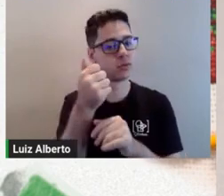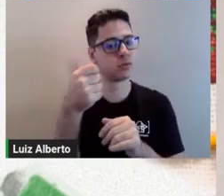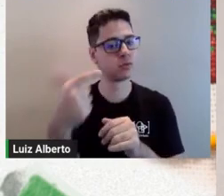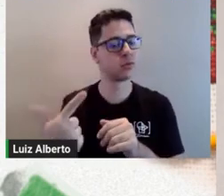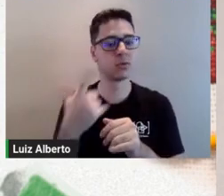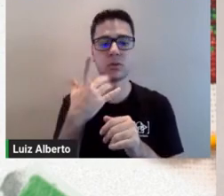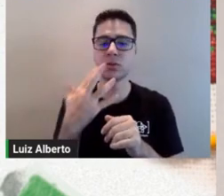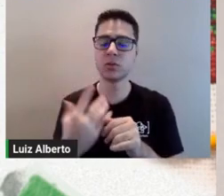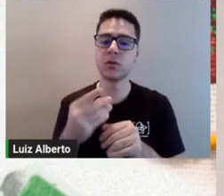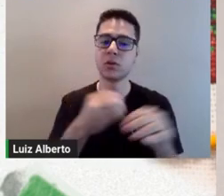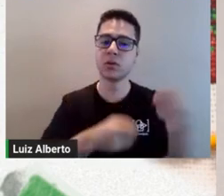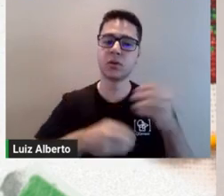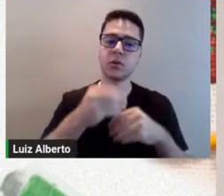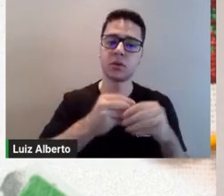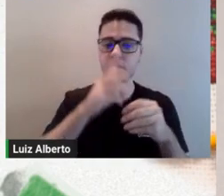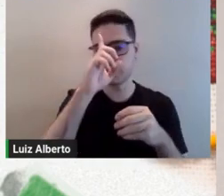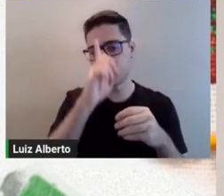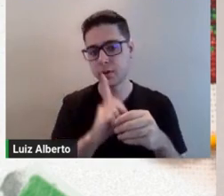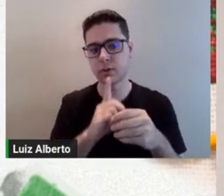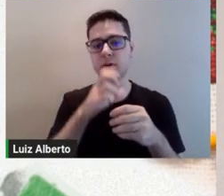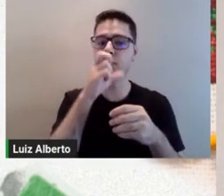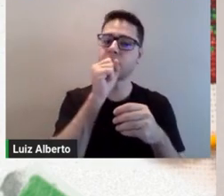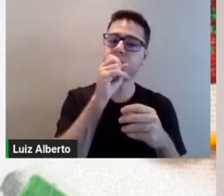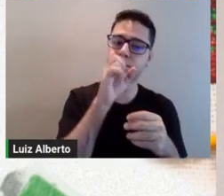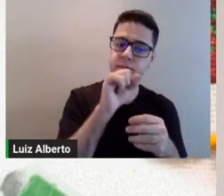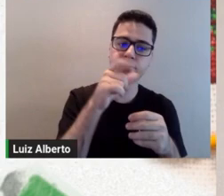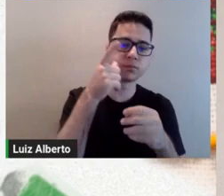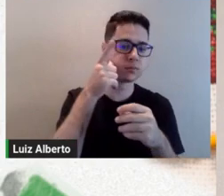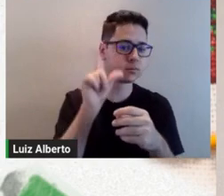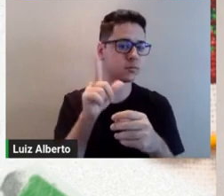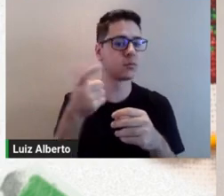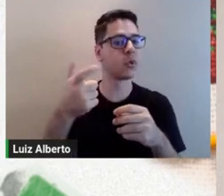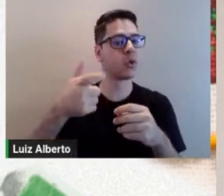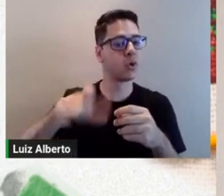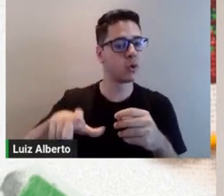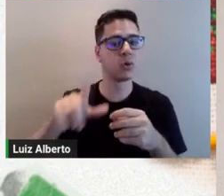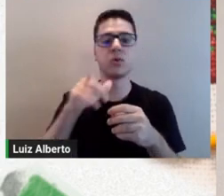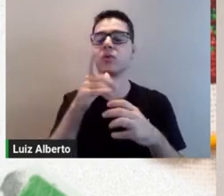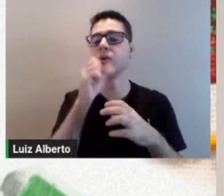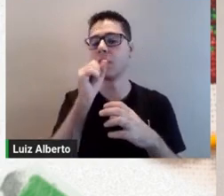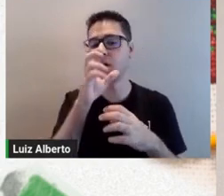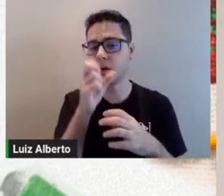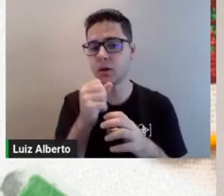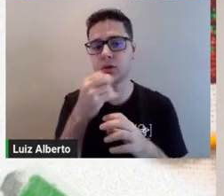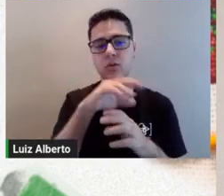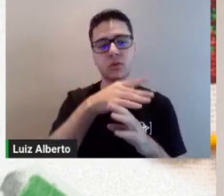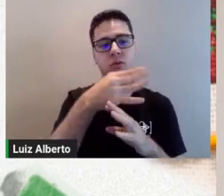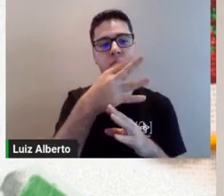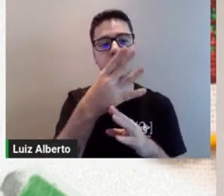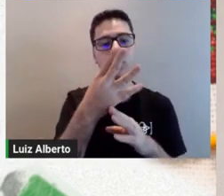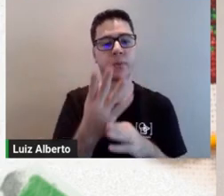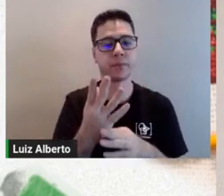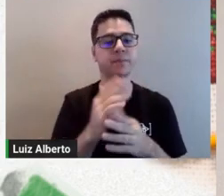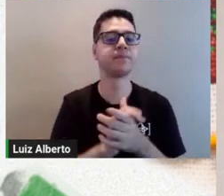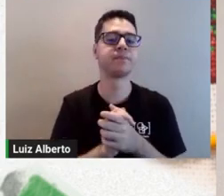Então, misturando o amarelo com aquele laranja ali, eu consigo um outro tom de laranja ali dentro do círculo.